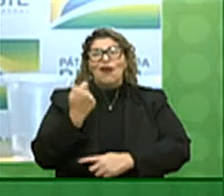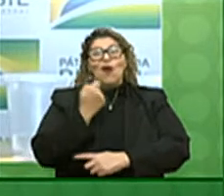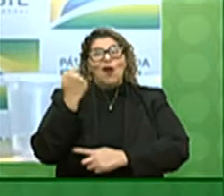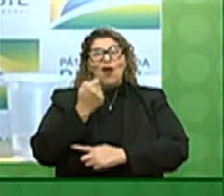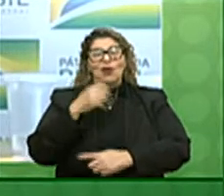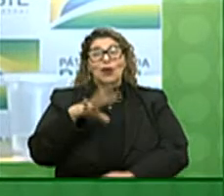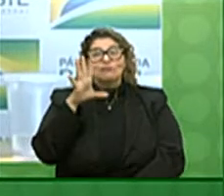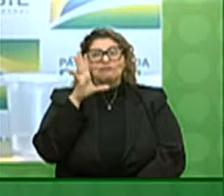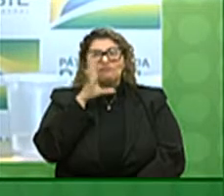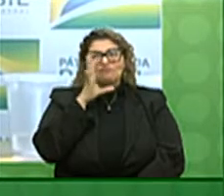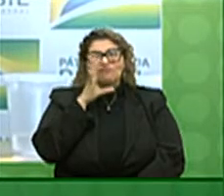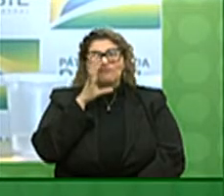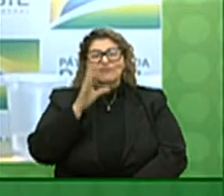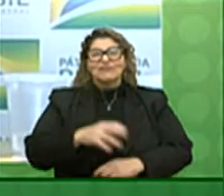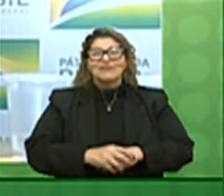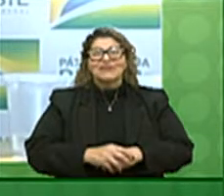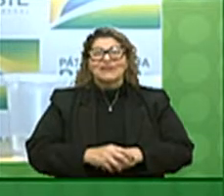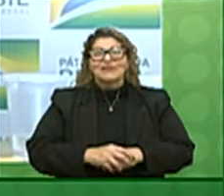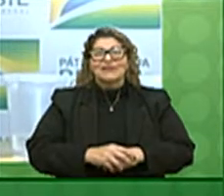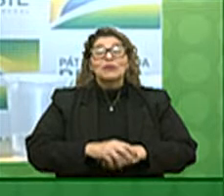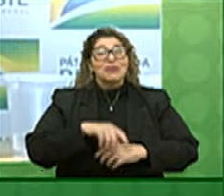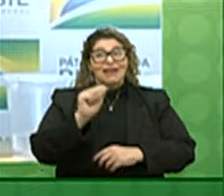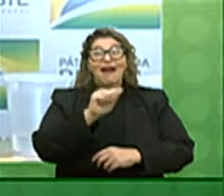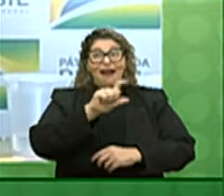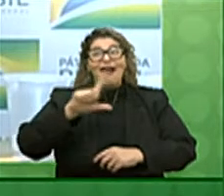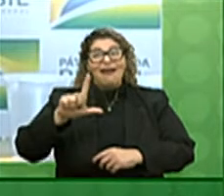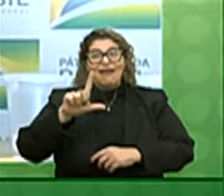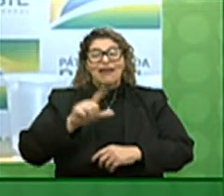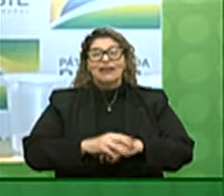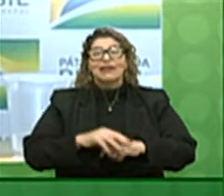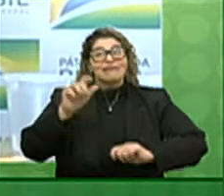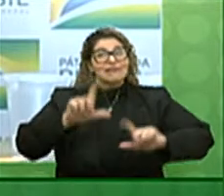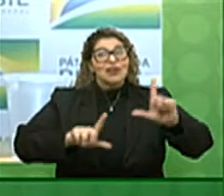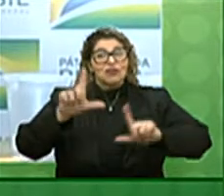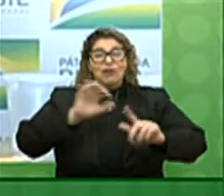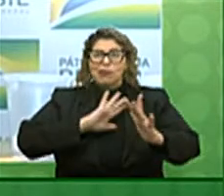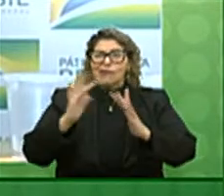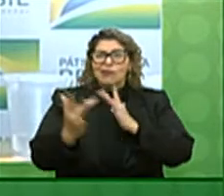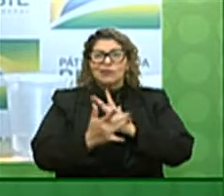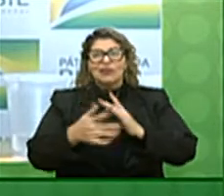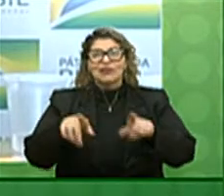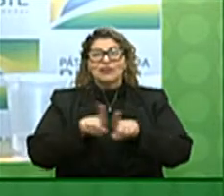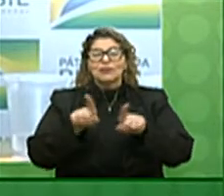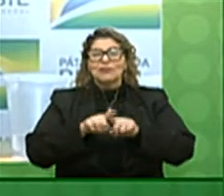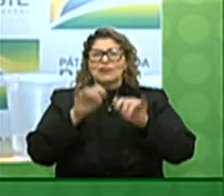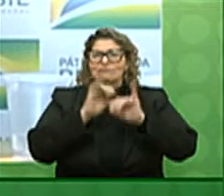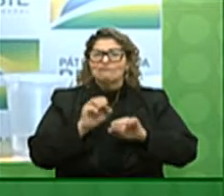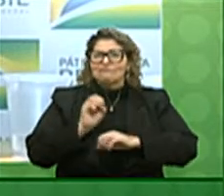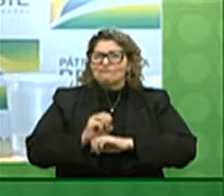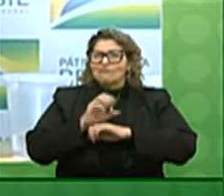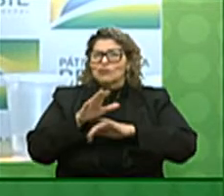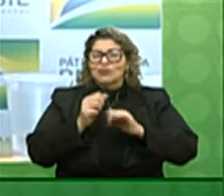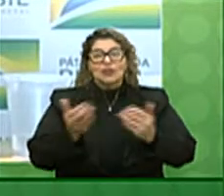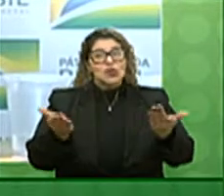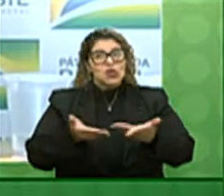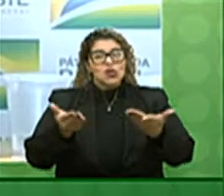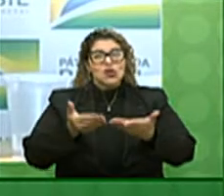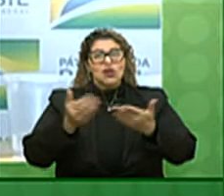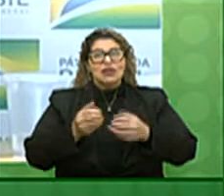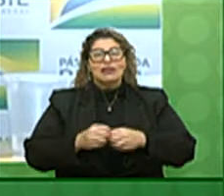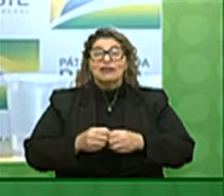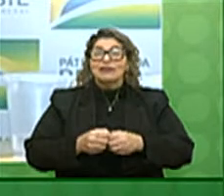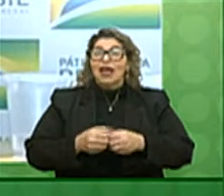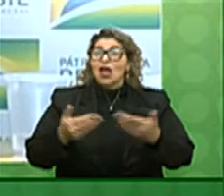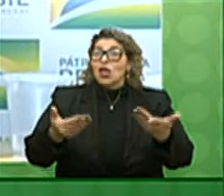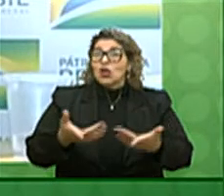nos acompanham por meio da TV Assembleia e pelas redes sociais a transmissão desse evento. É uma